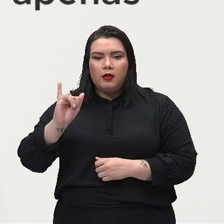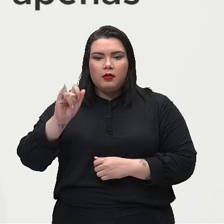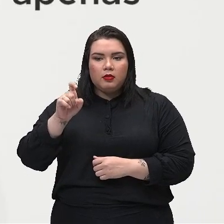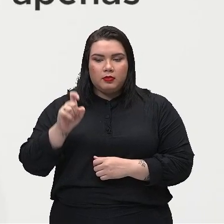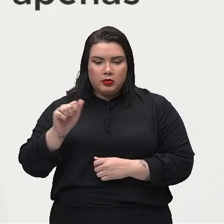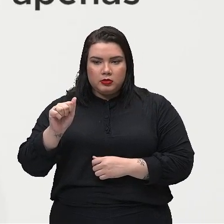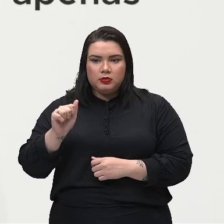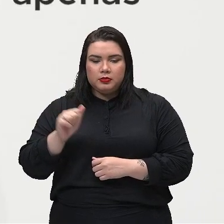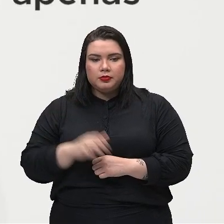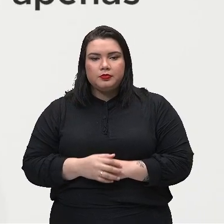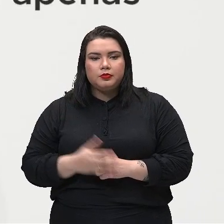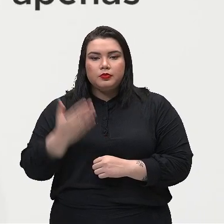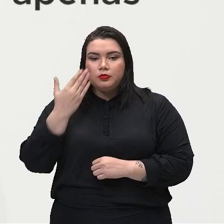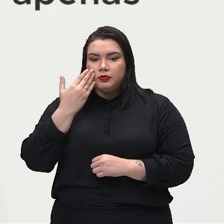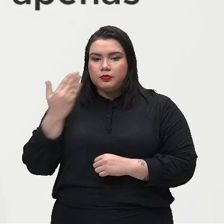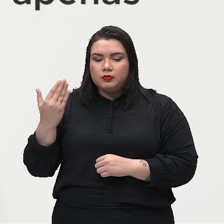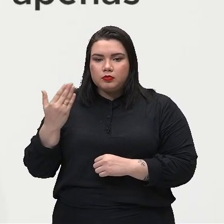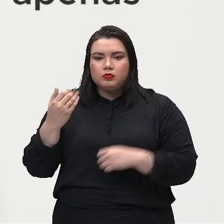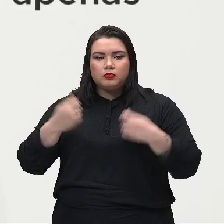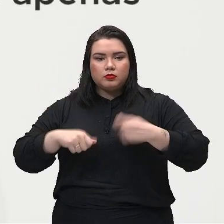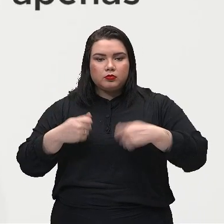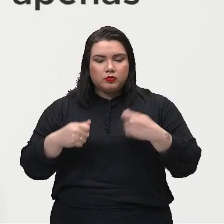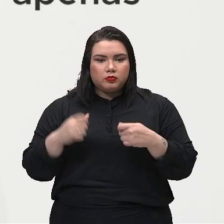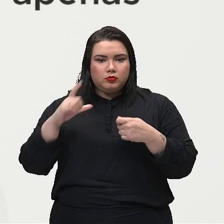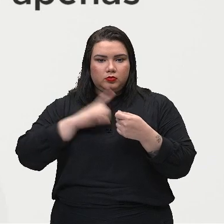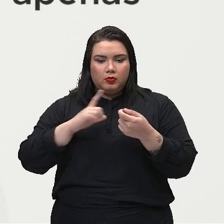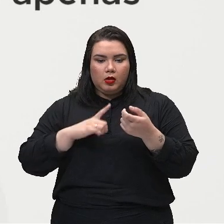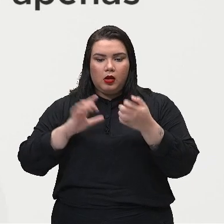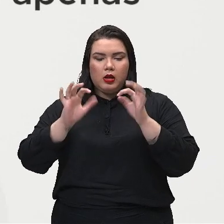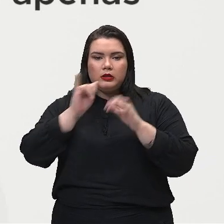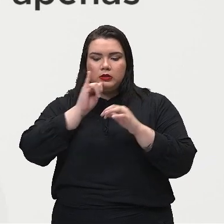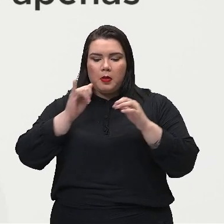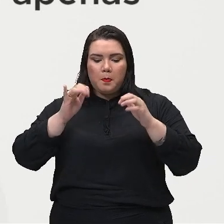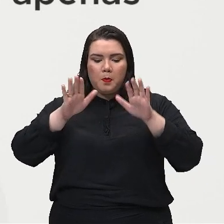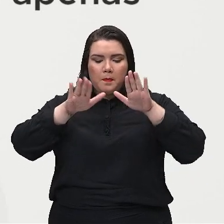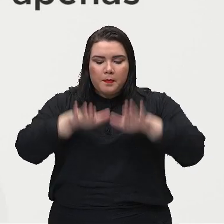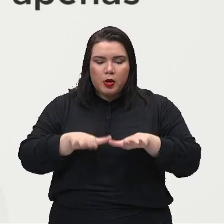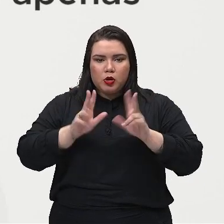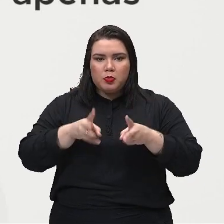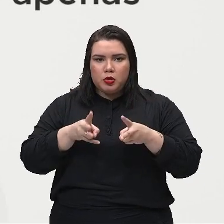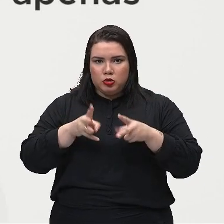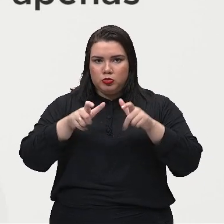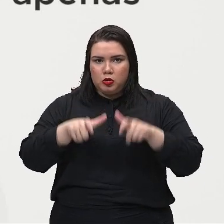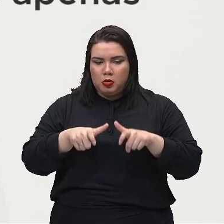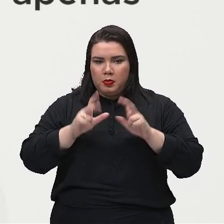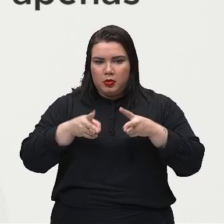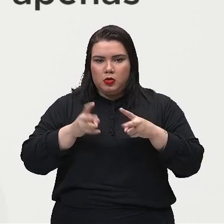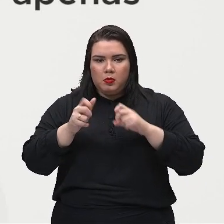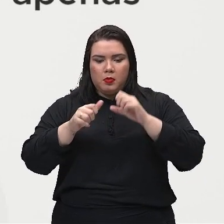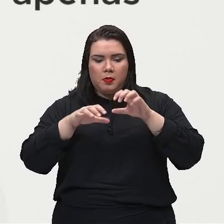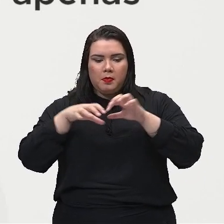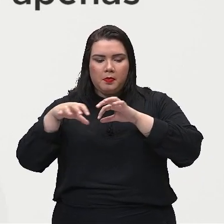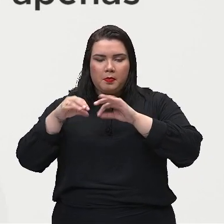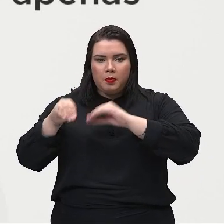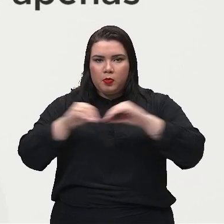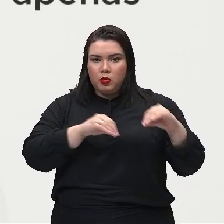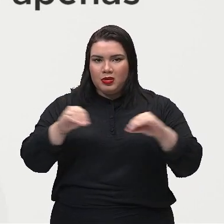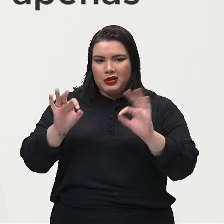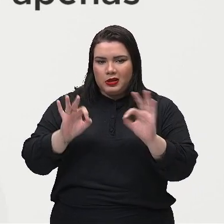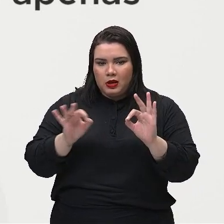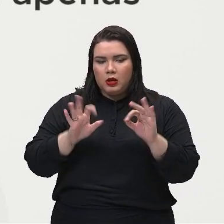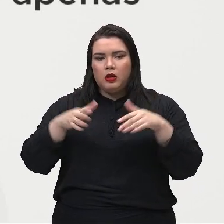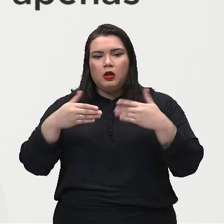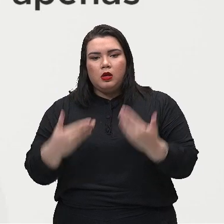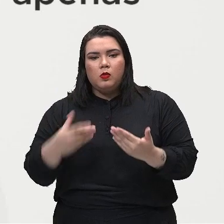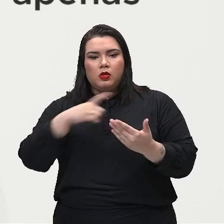deve ficar presa a um lugar fixo. Ela apenas muda a direção da força aplicada. Assim, a força aplicada é